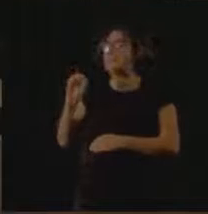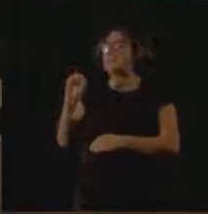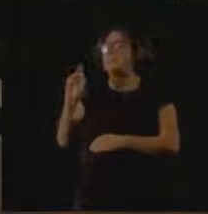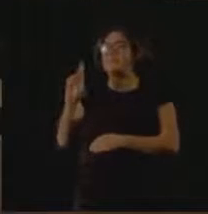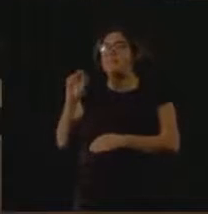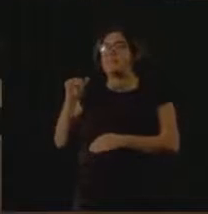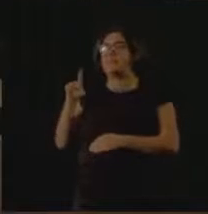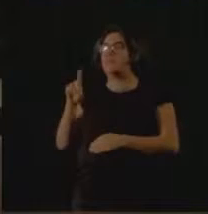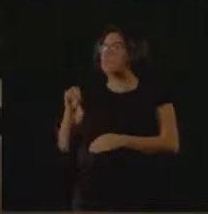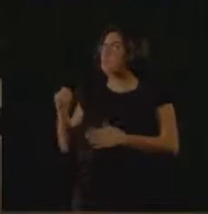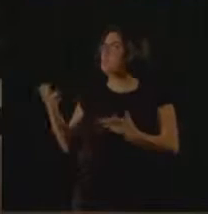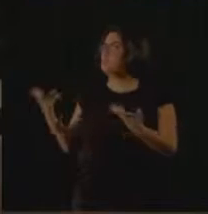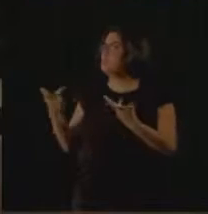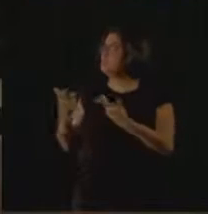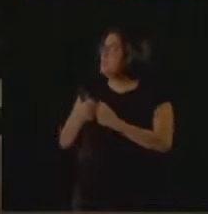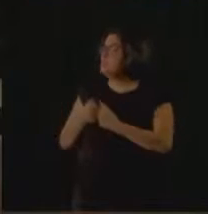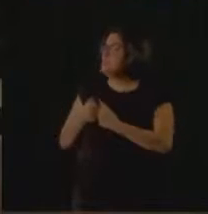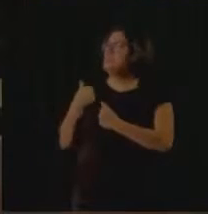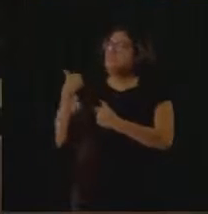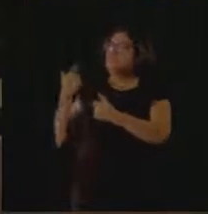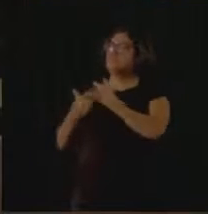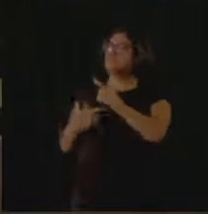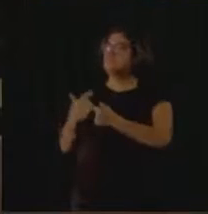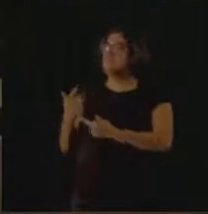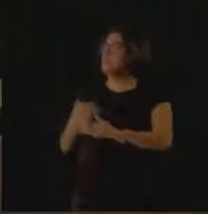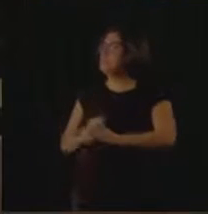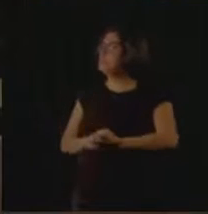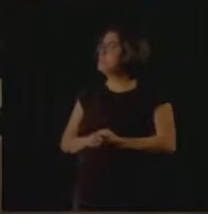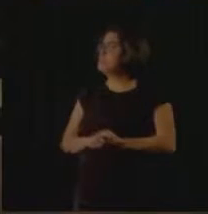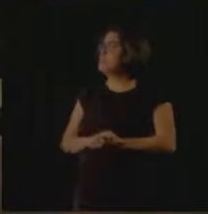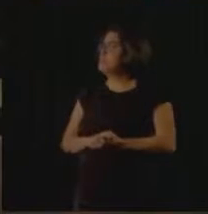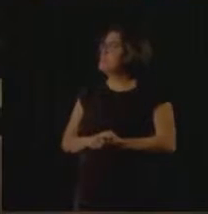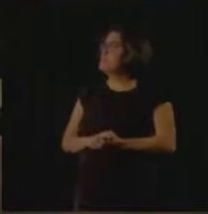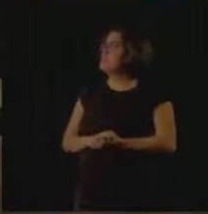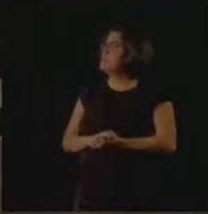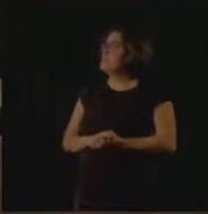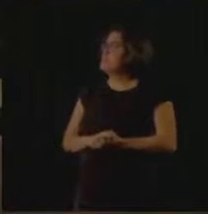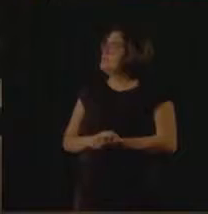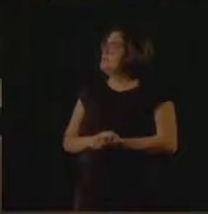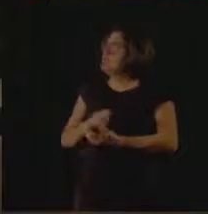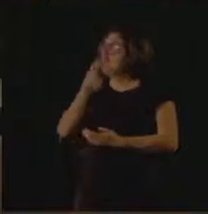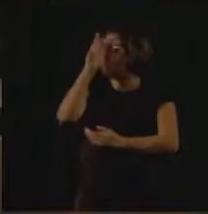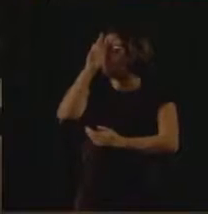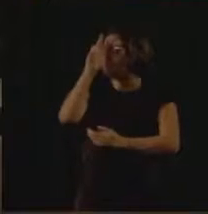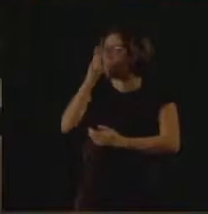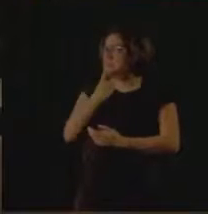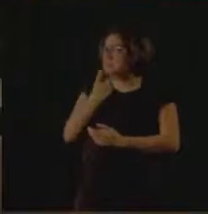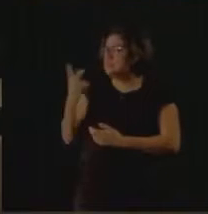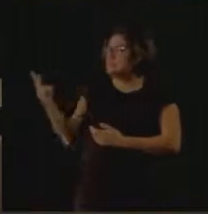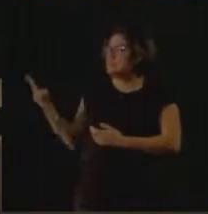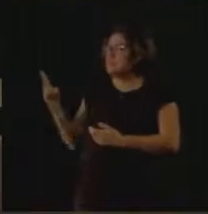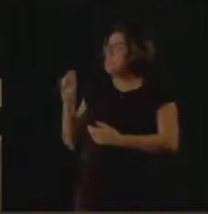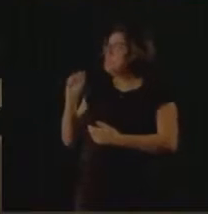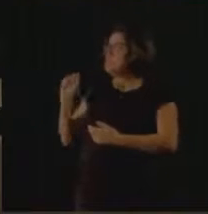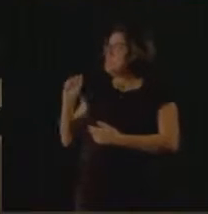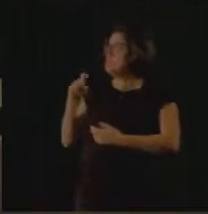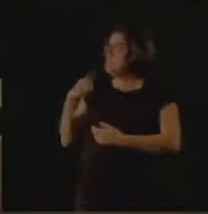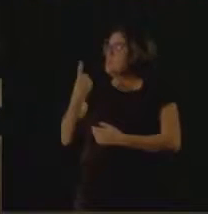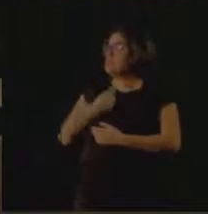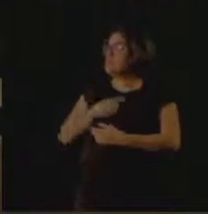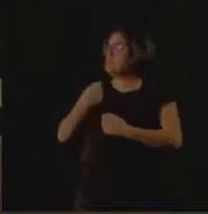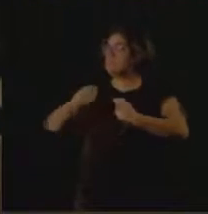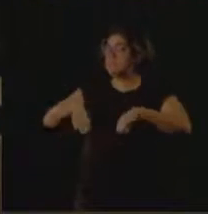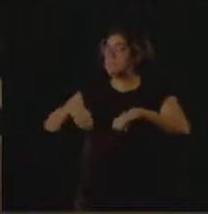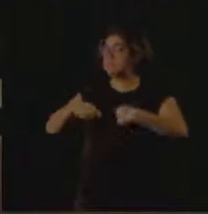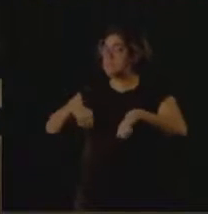as notícias que você trouxe, esse prédio da Câmara, é incrível. Olha, eu vou lembrar vocês todos que a gente precisa